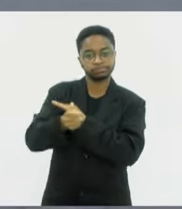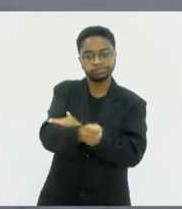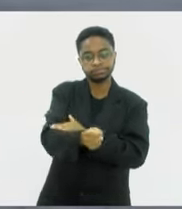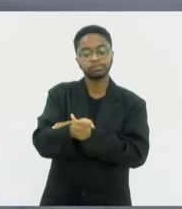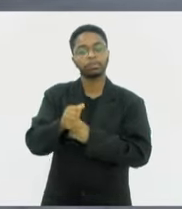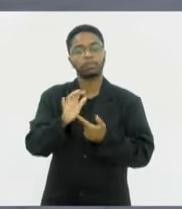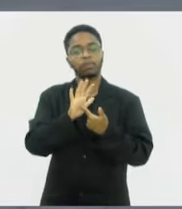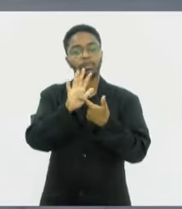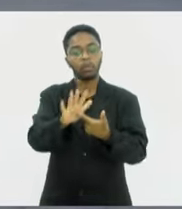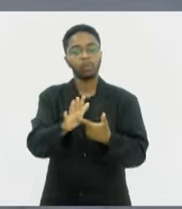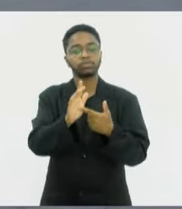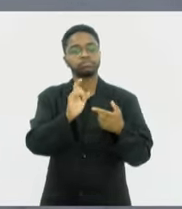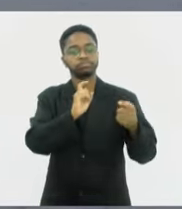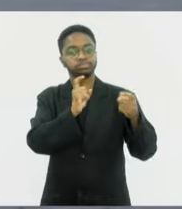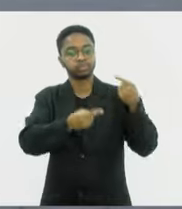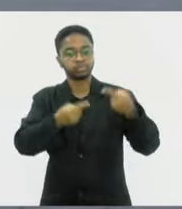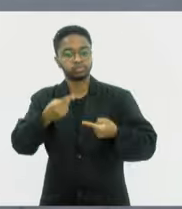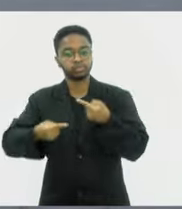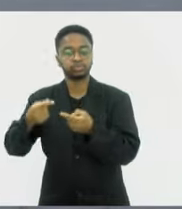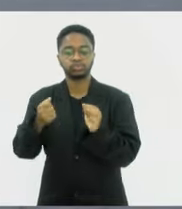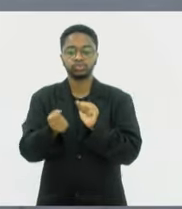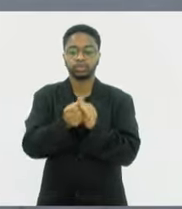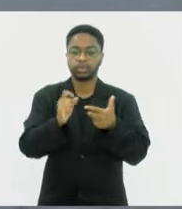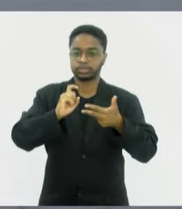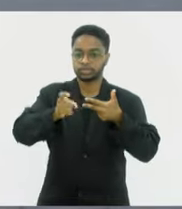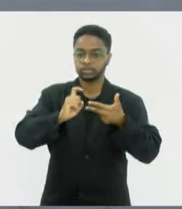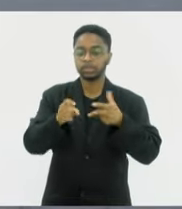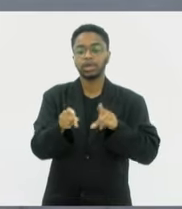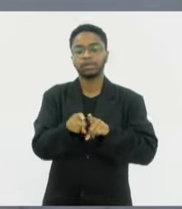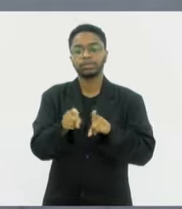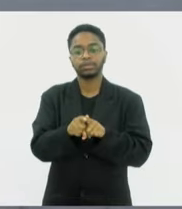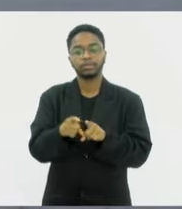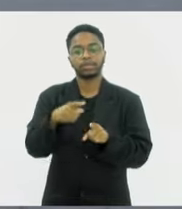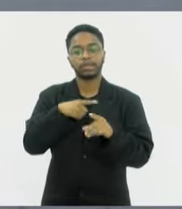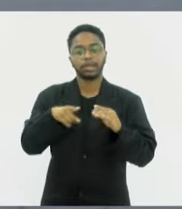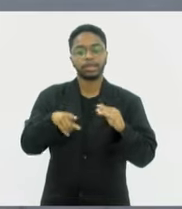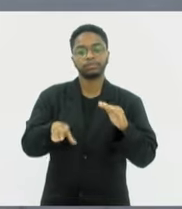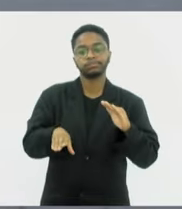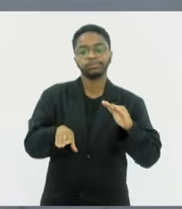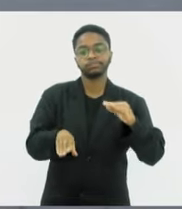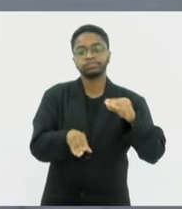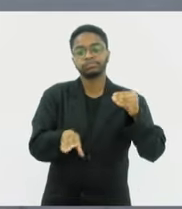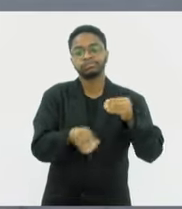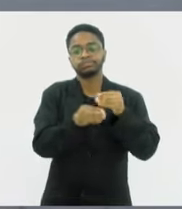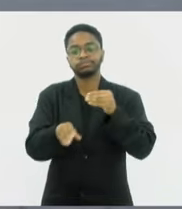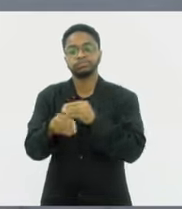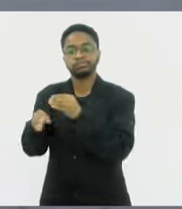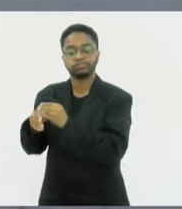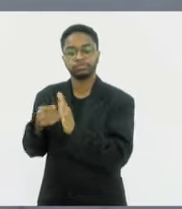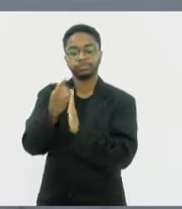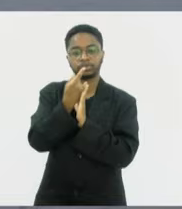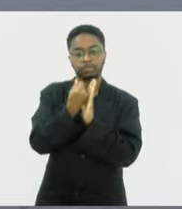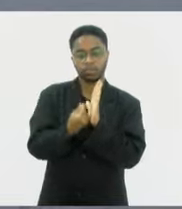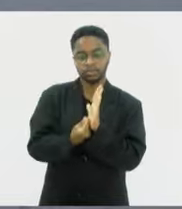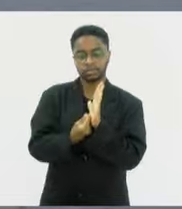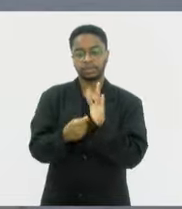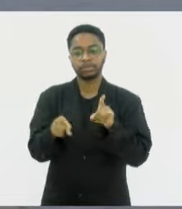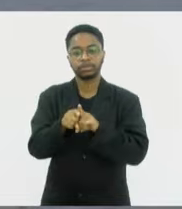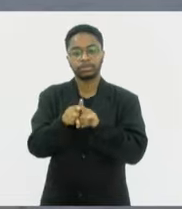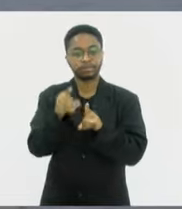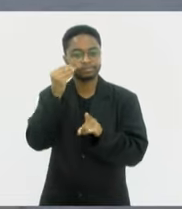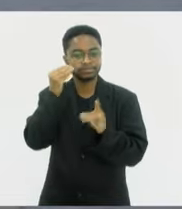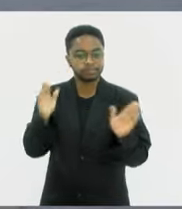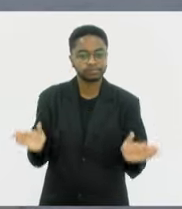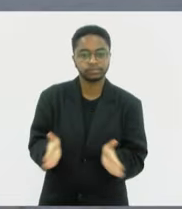Poder Executivo e fizemos diversas emendas no orçamento para motivar a Secretaria de